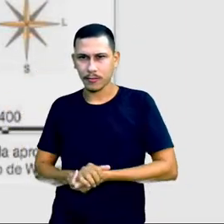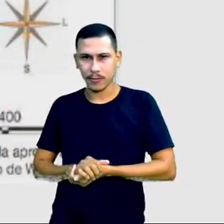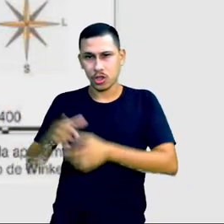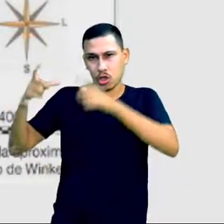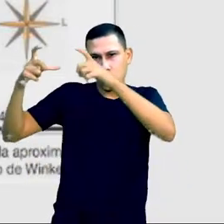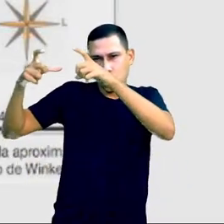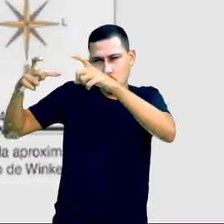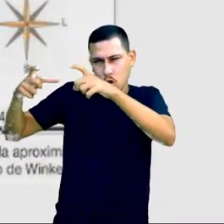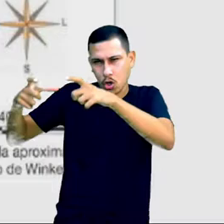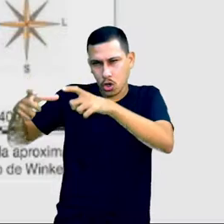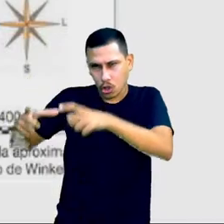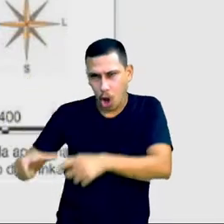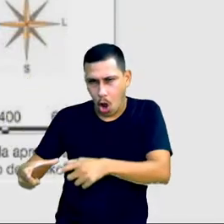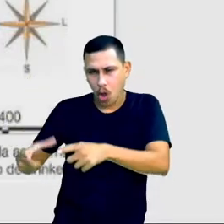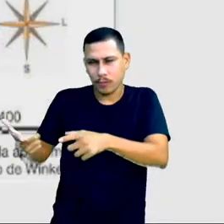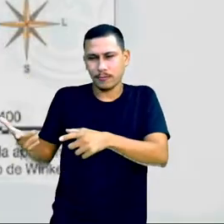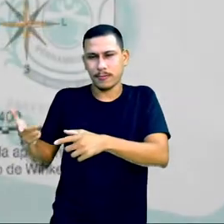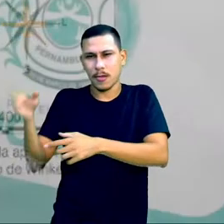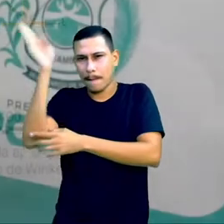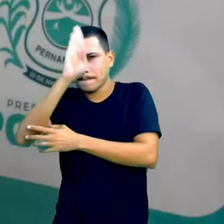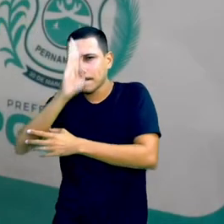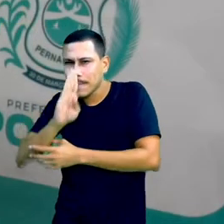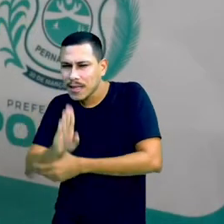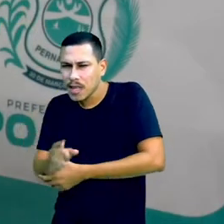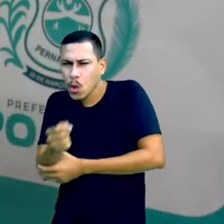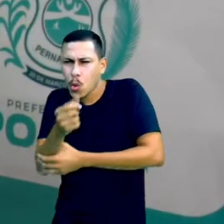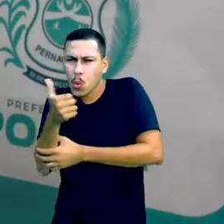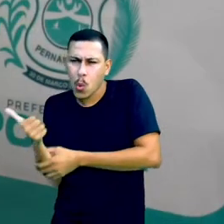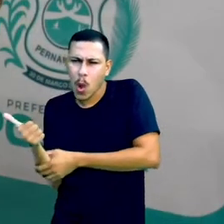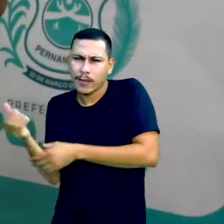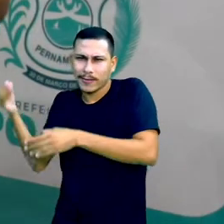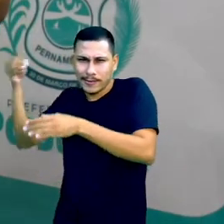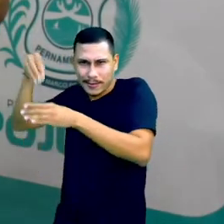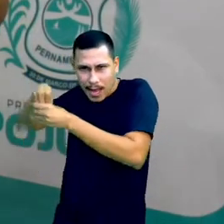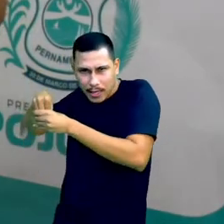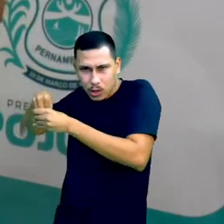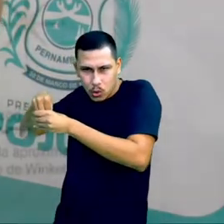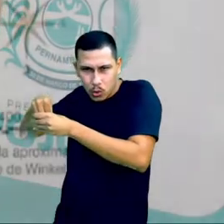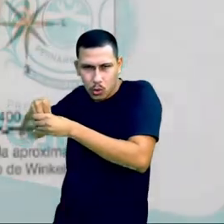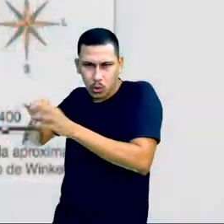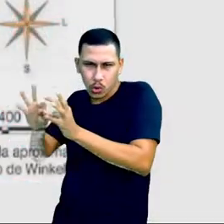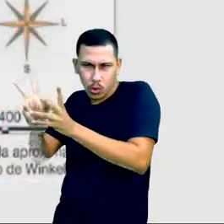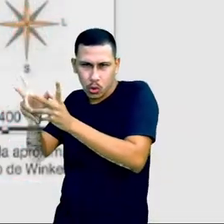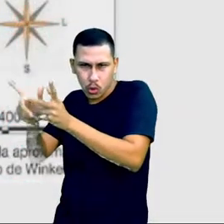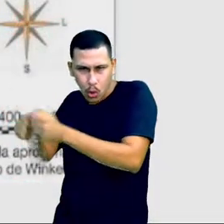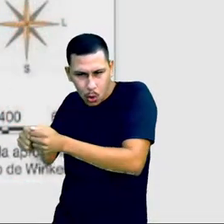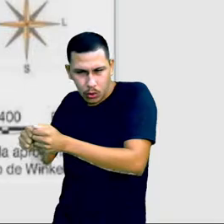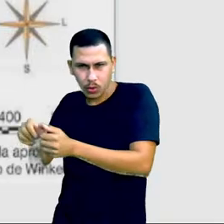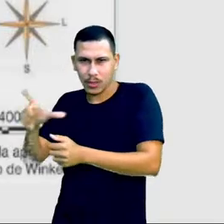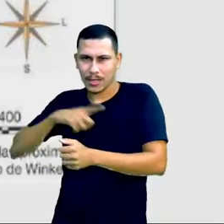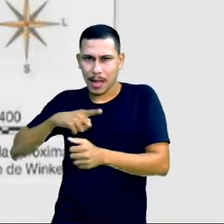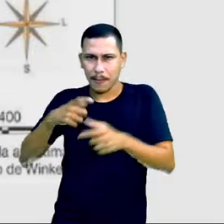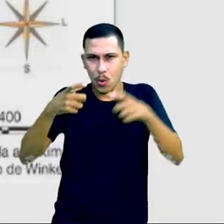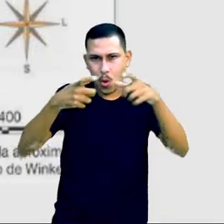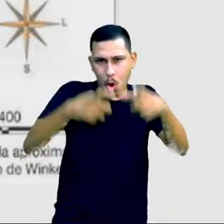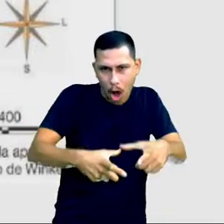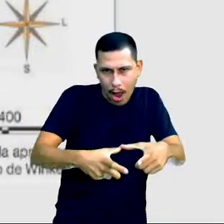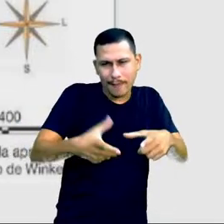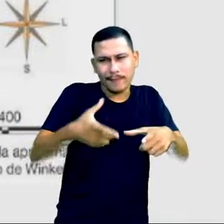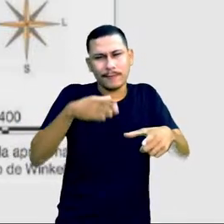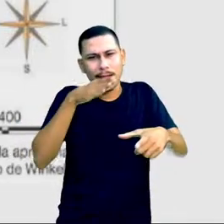meio, mais escura, onde o Brasil está quase que totalmente localizado nela. Nós temos as zonas